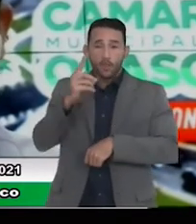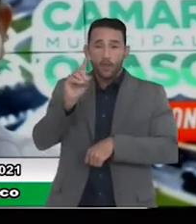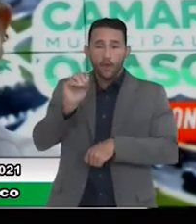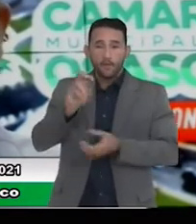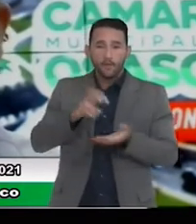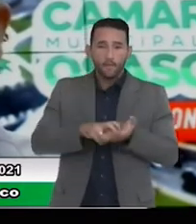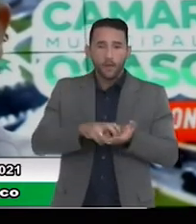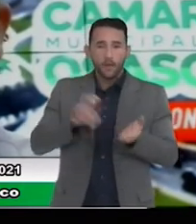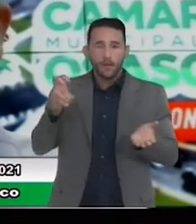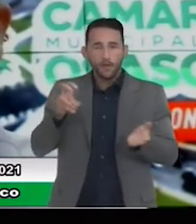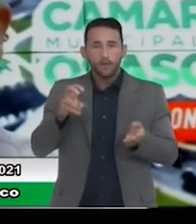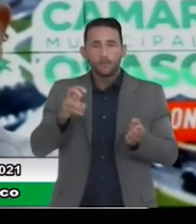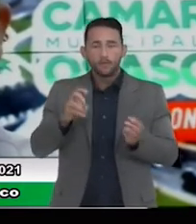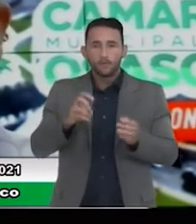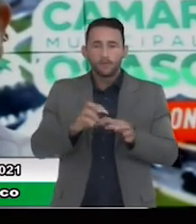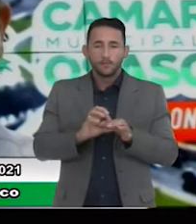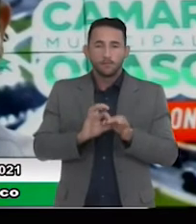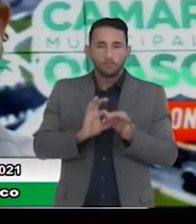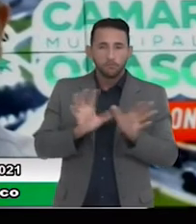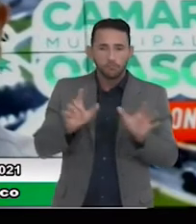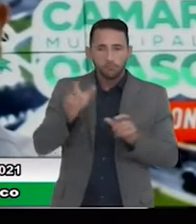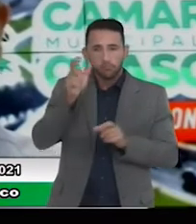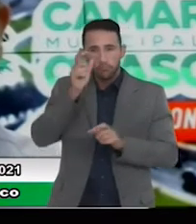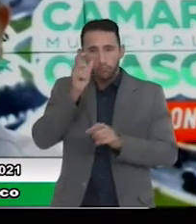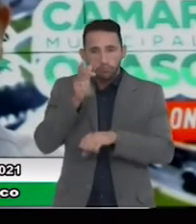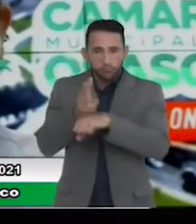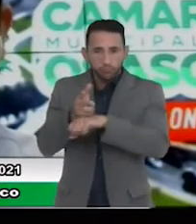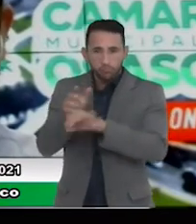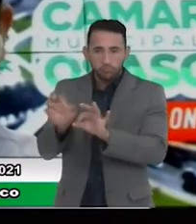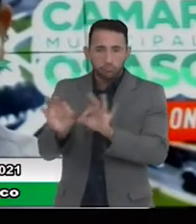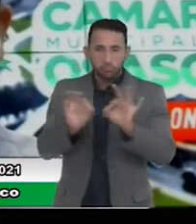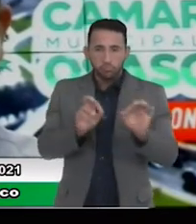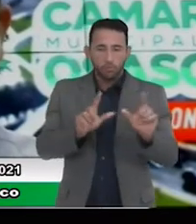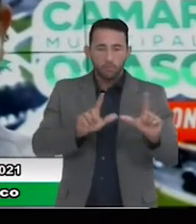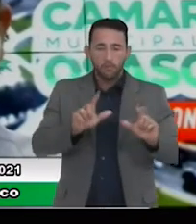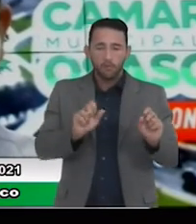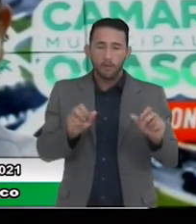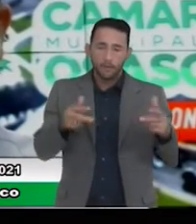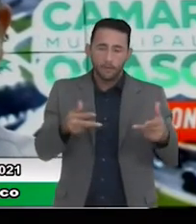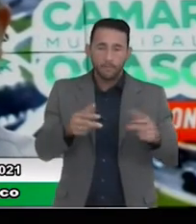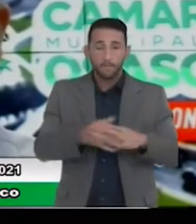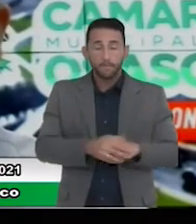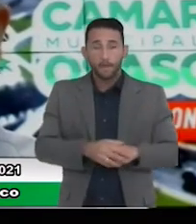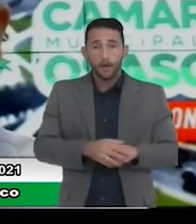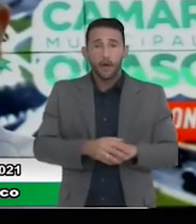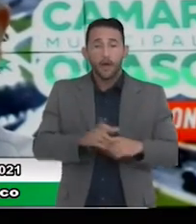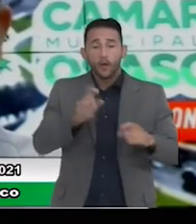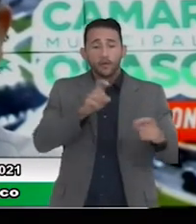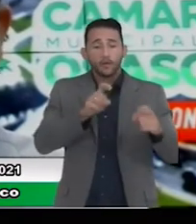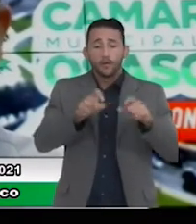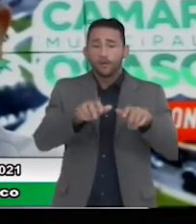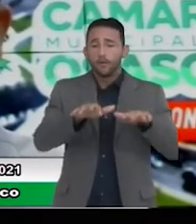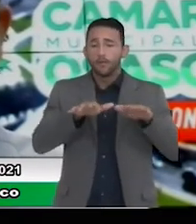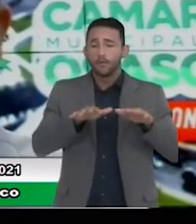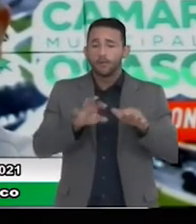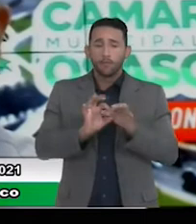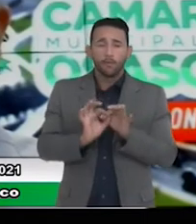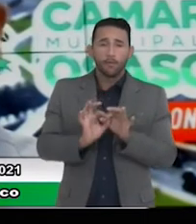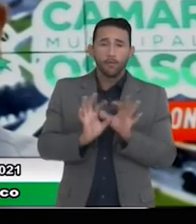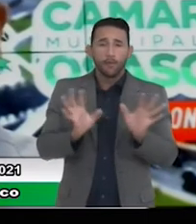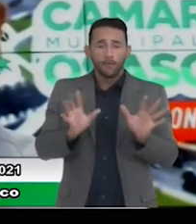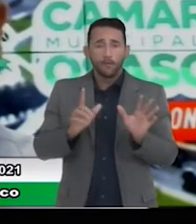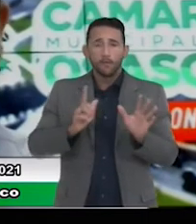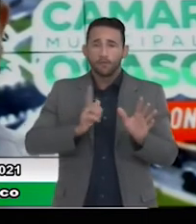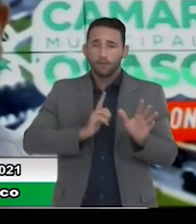com a transmissão do plenário da Câmara. A referida audiência pública será realizada de maneira